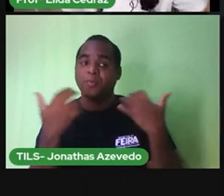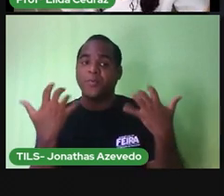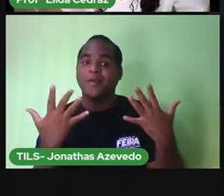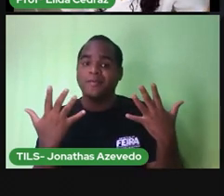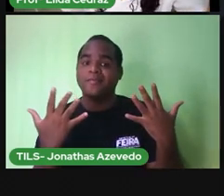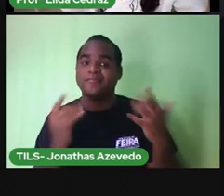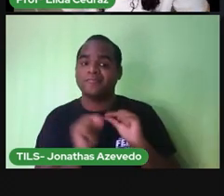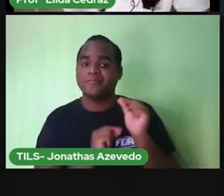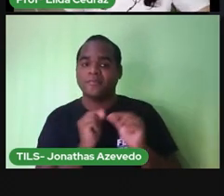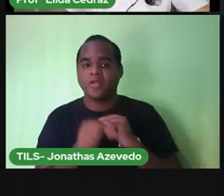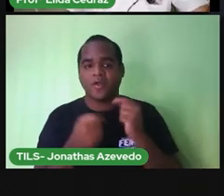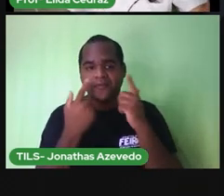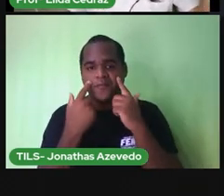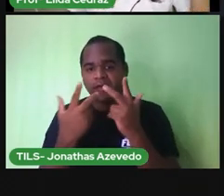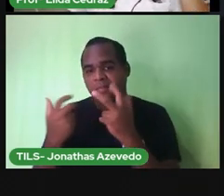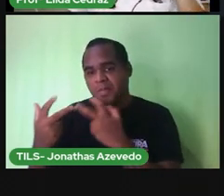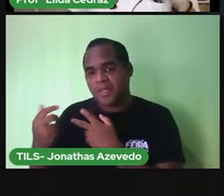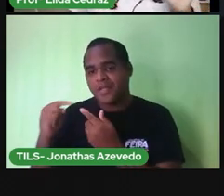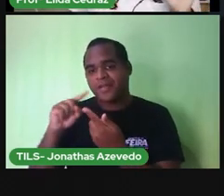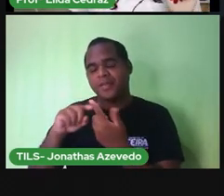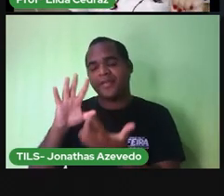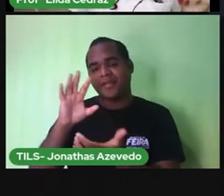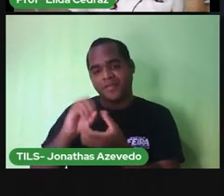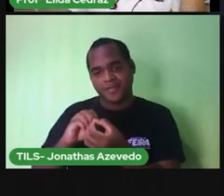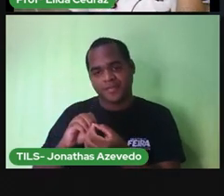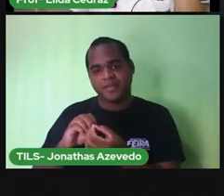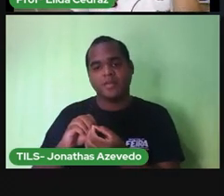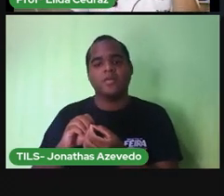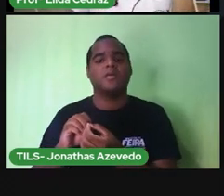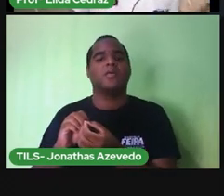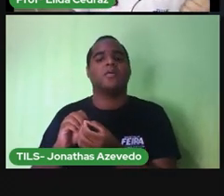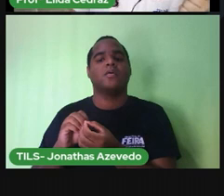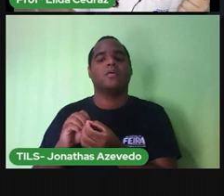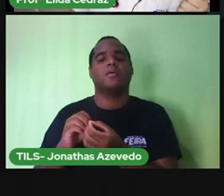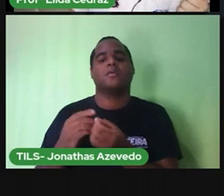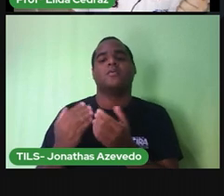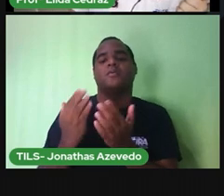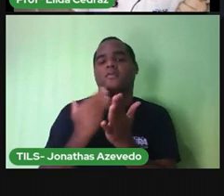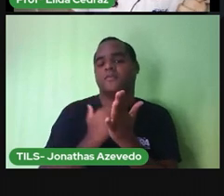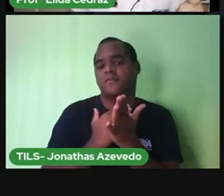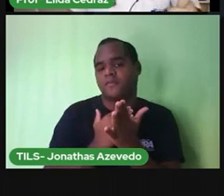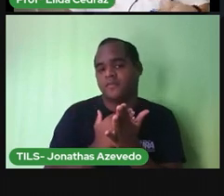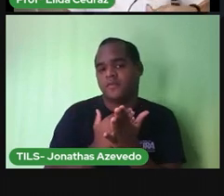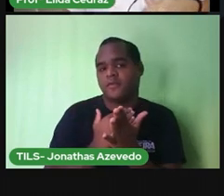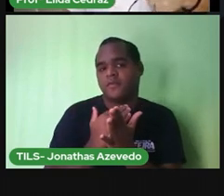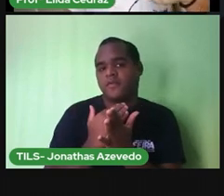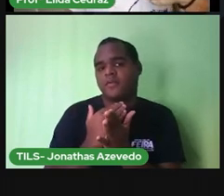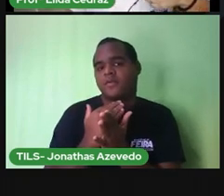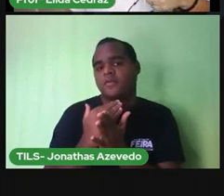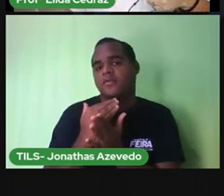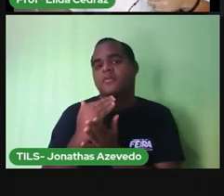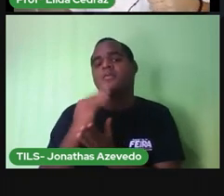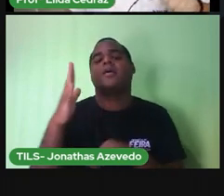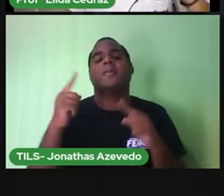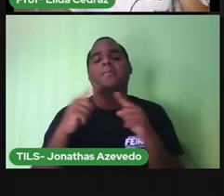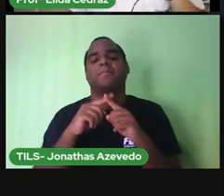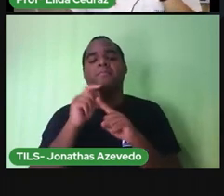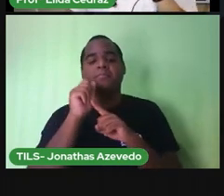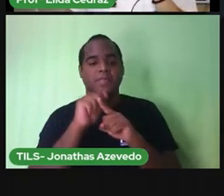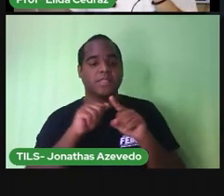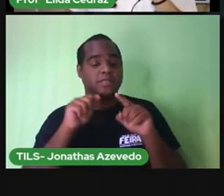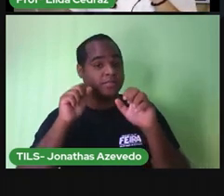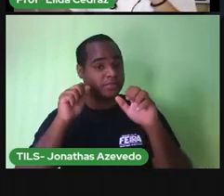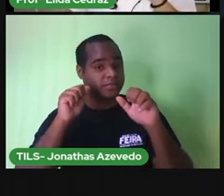Vamos olhar a data? O inverno começa em junho, termina em setembro.